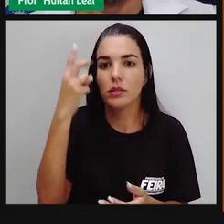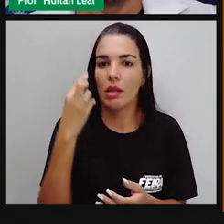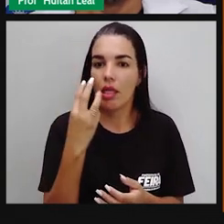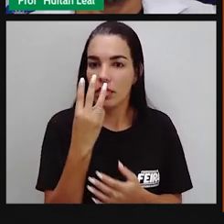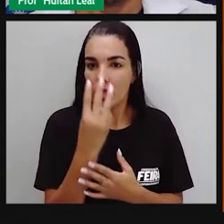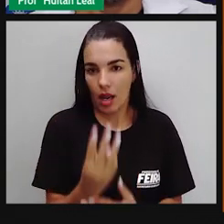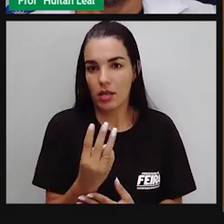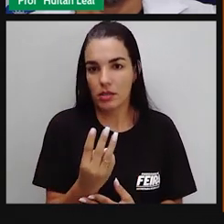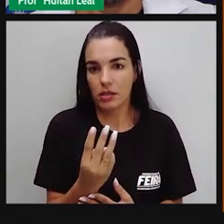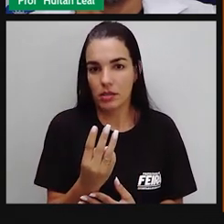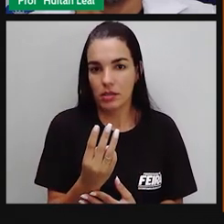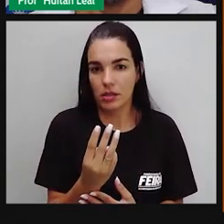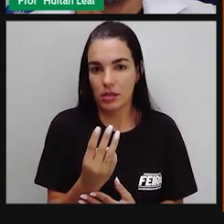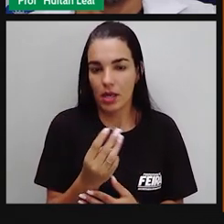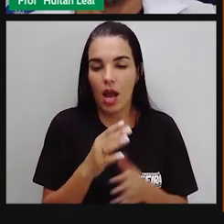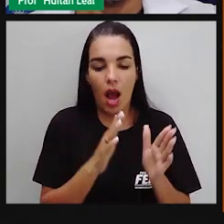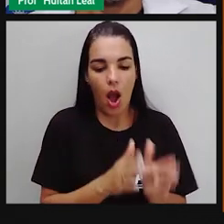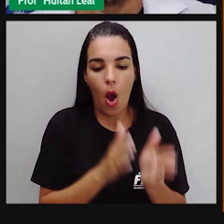objetivo,